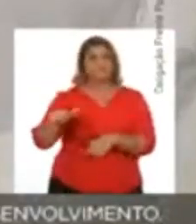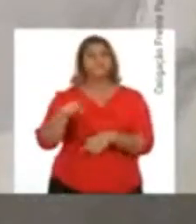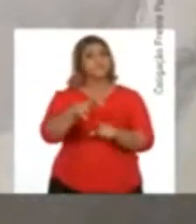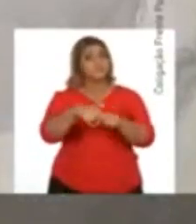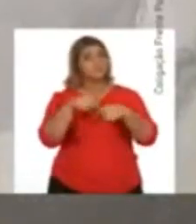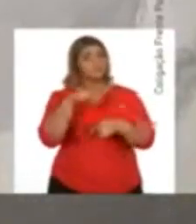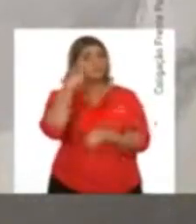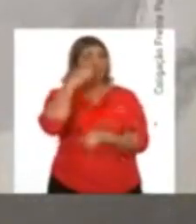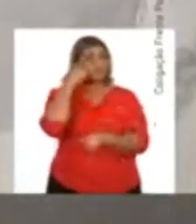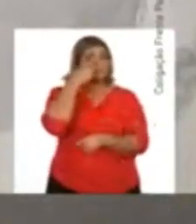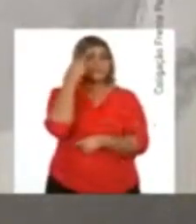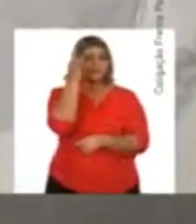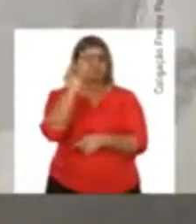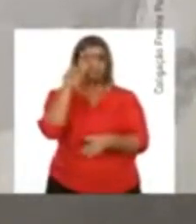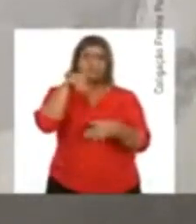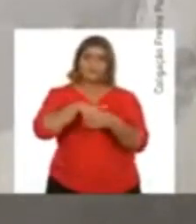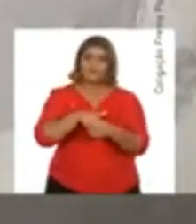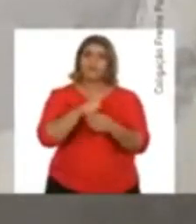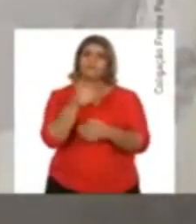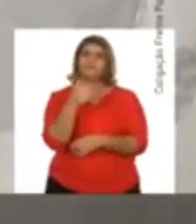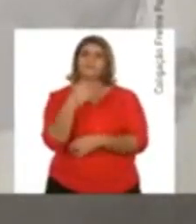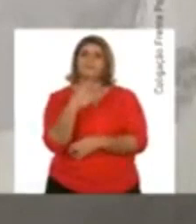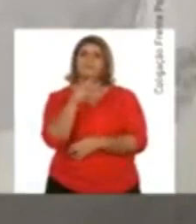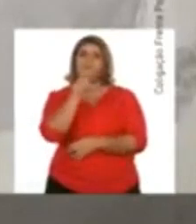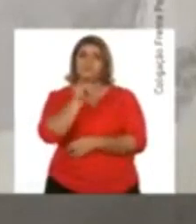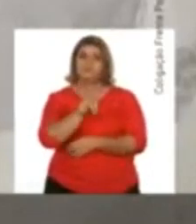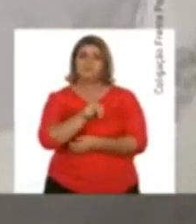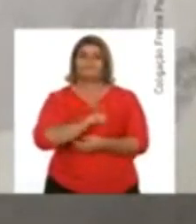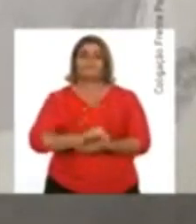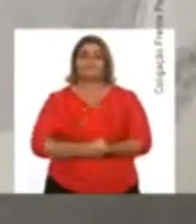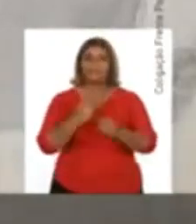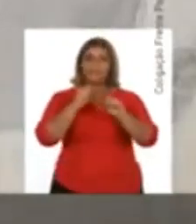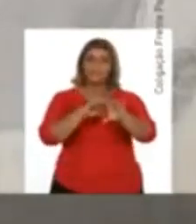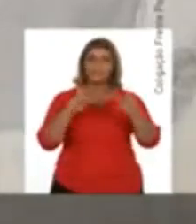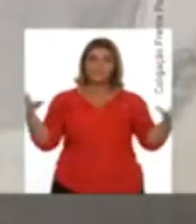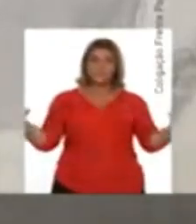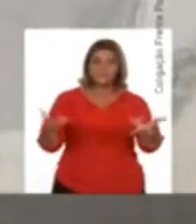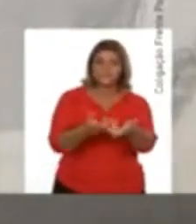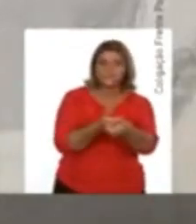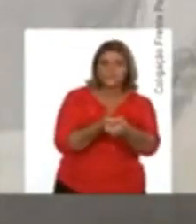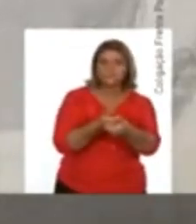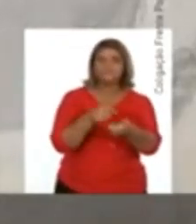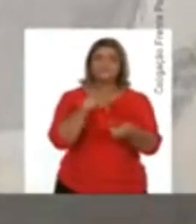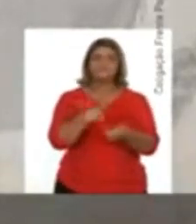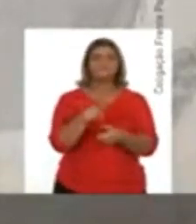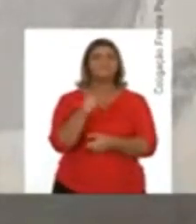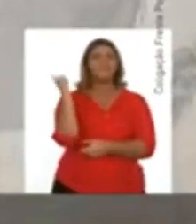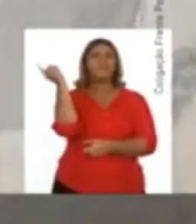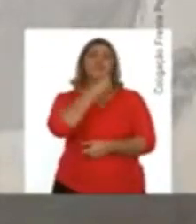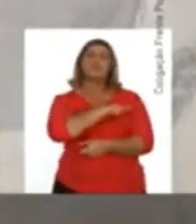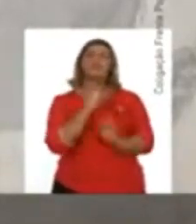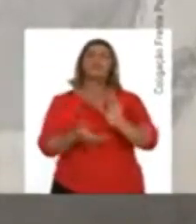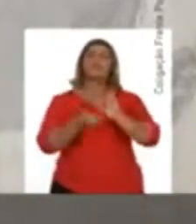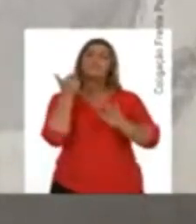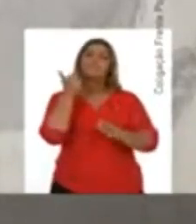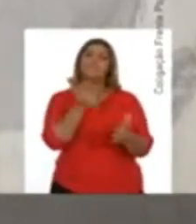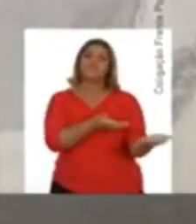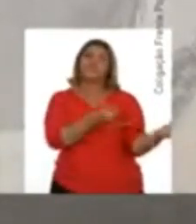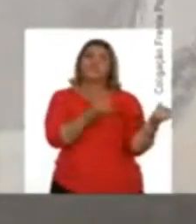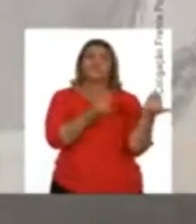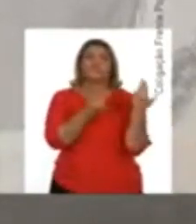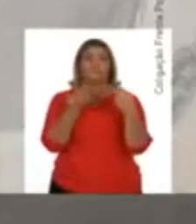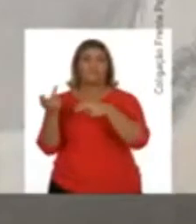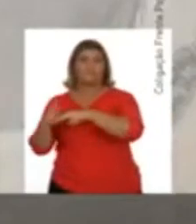desenvolvimento. Para deputada federal, vote José Maria Rangel, 1350. Educação de qualidade para tirar os